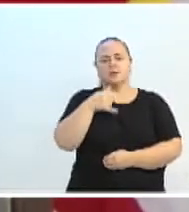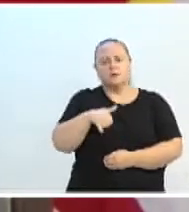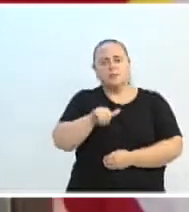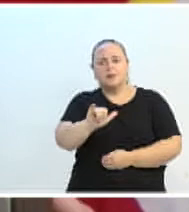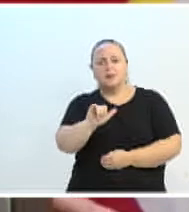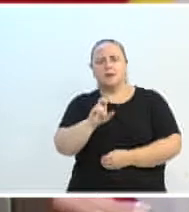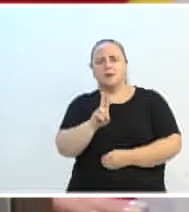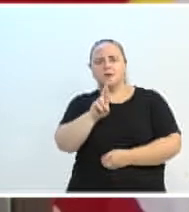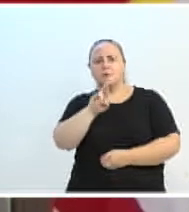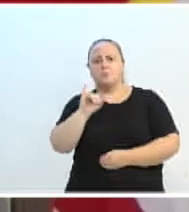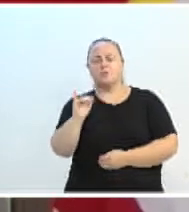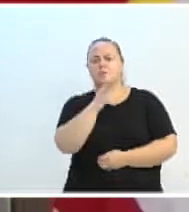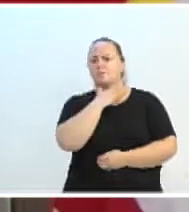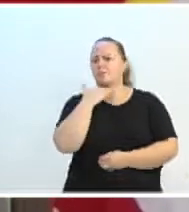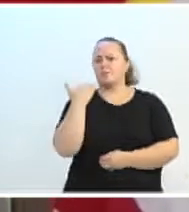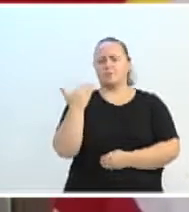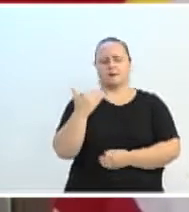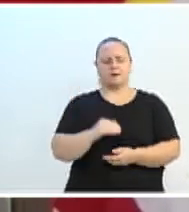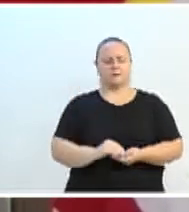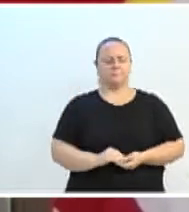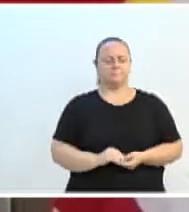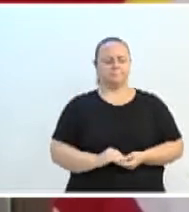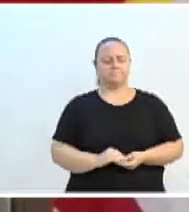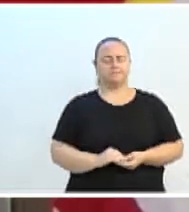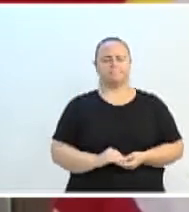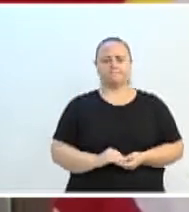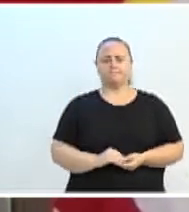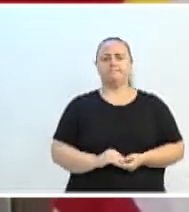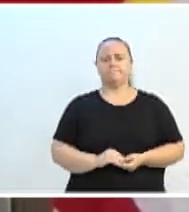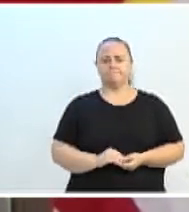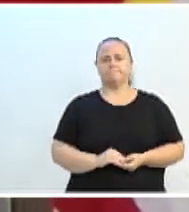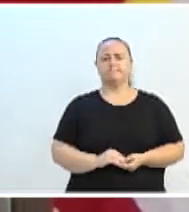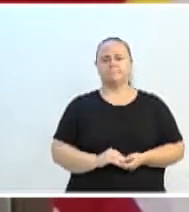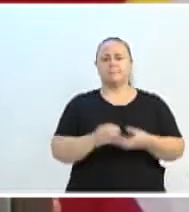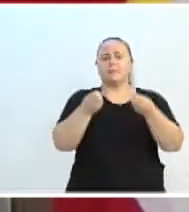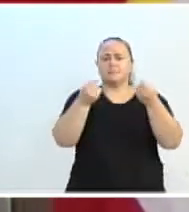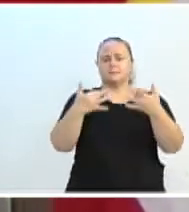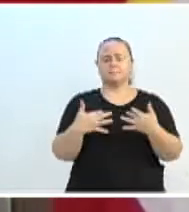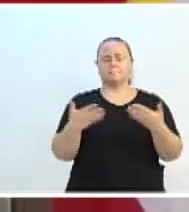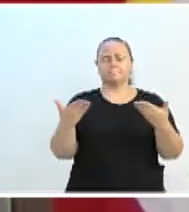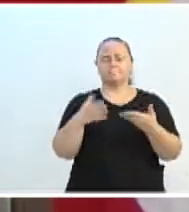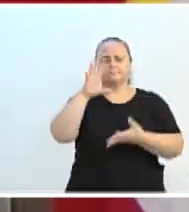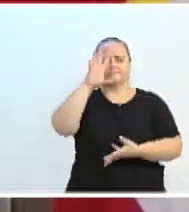E a fala dela, presidente, eu encerro o meu pronunciamento nessa tarde.